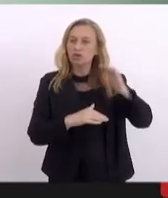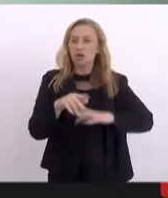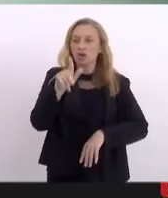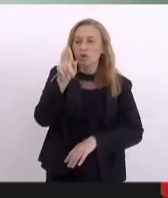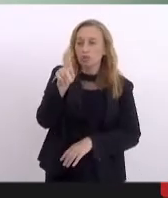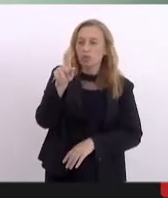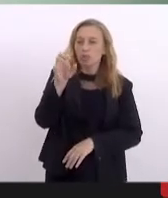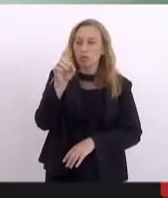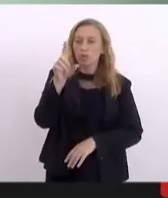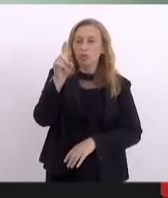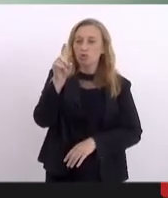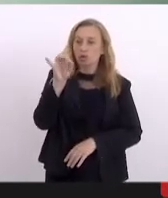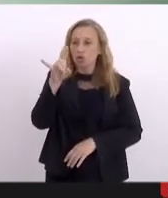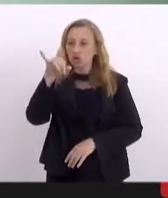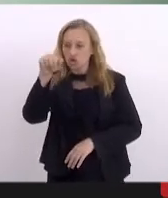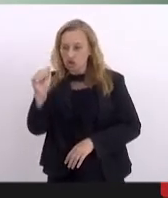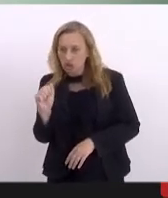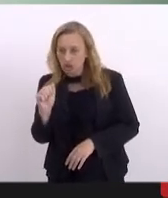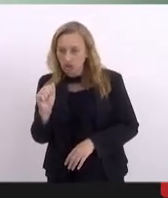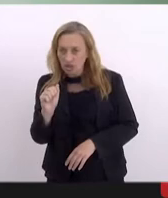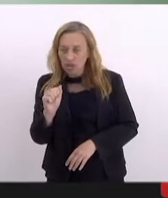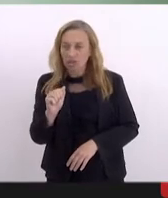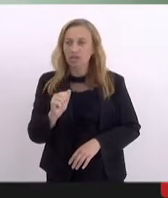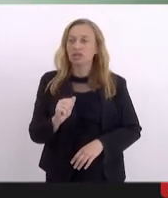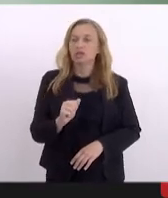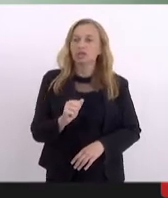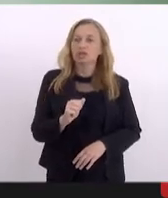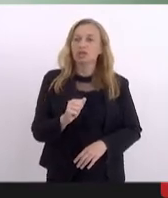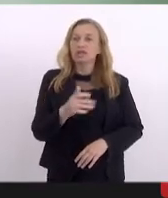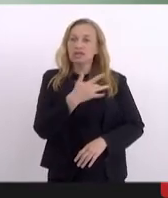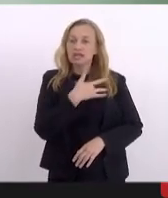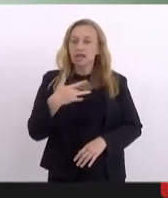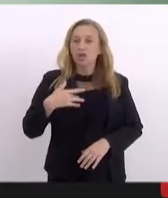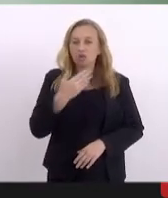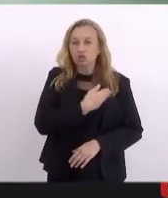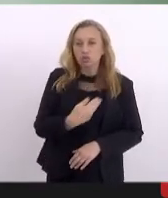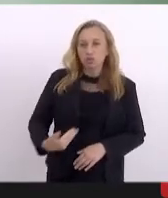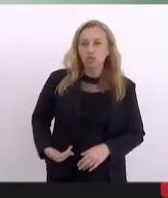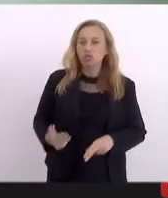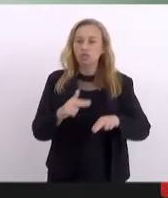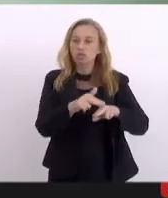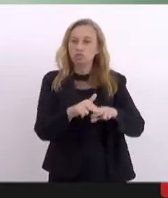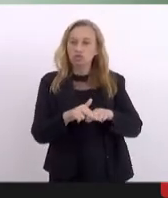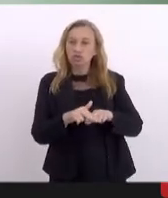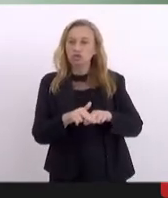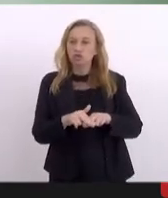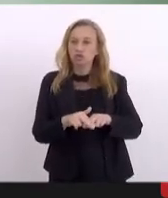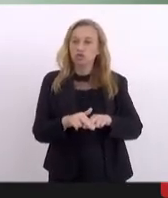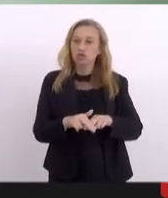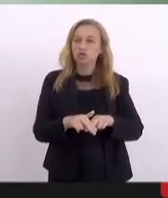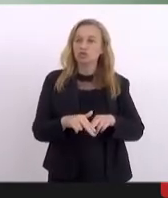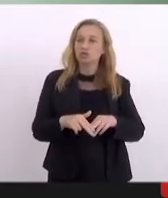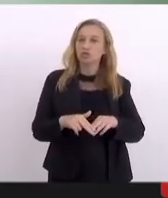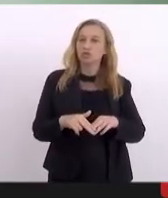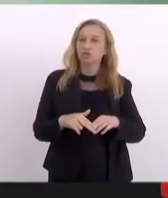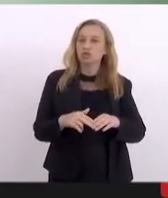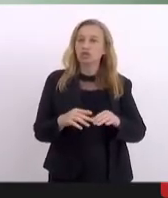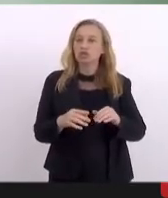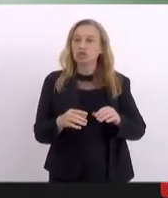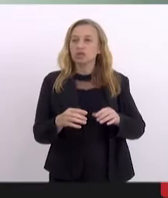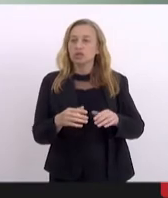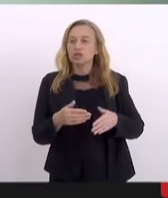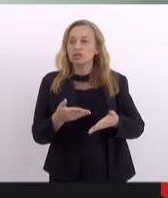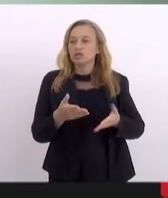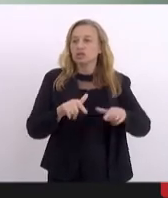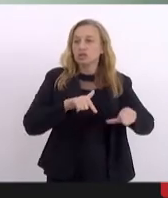A atividade de podologia se trata de questão de saúde pública por conta da complexidade de procedimentos, técnicas e